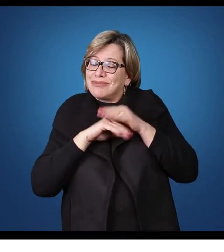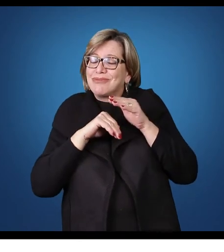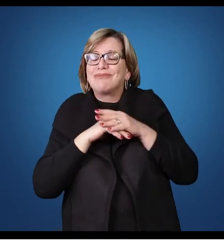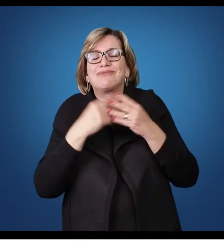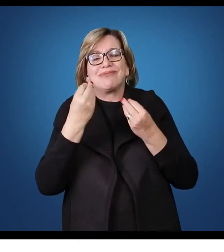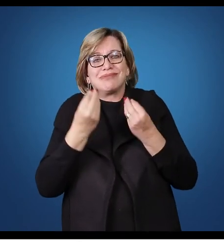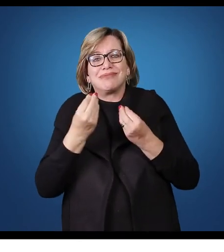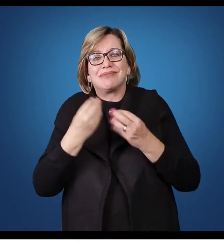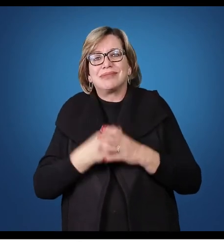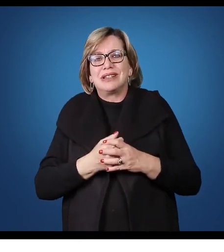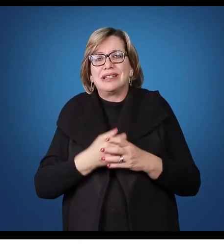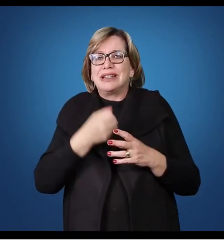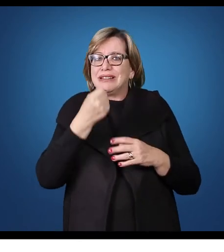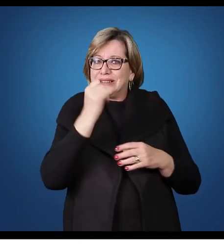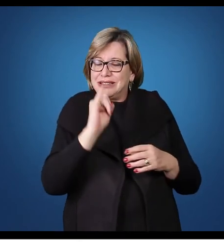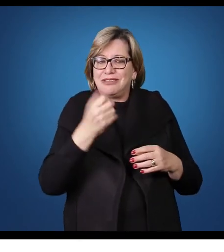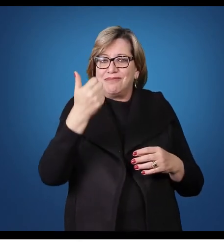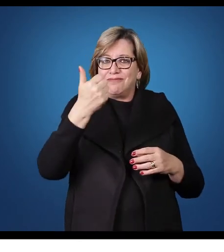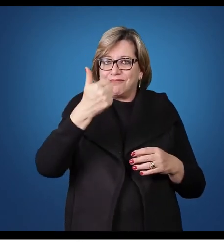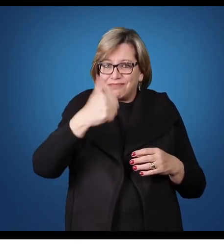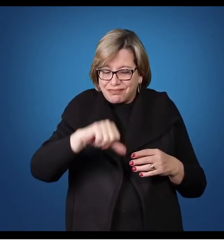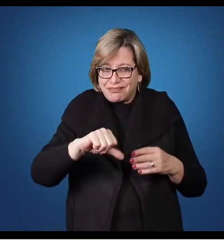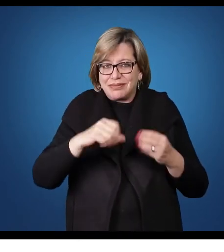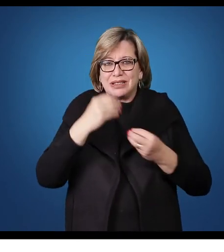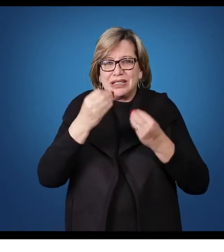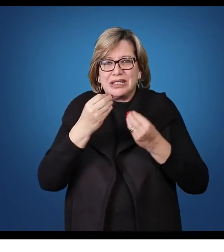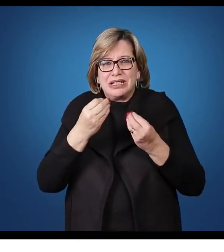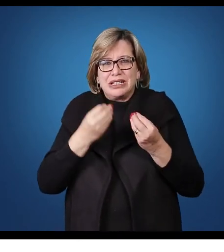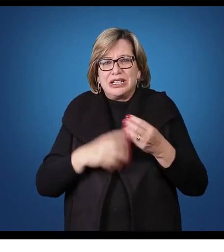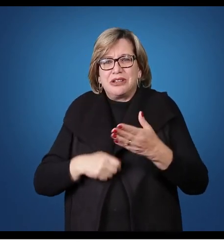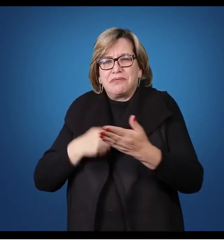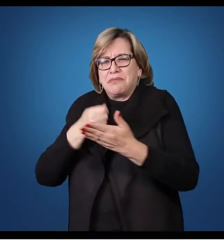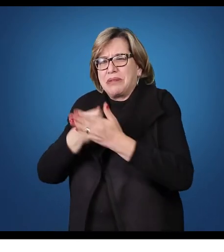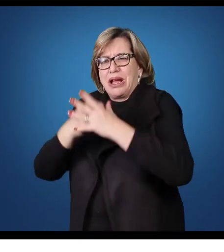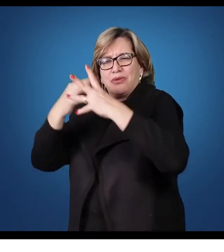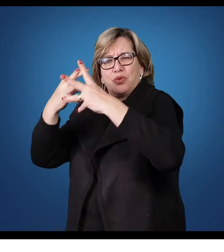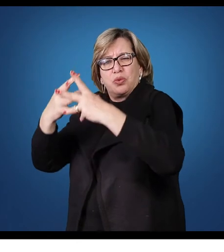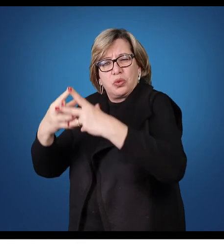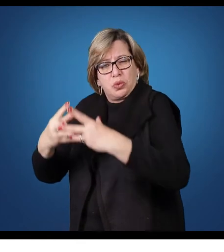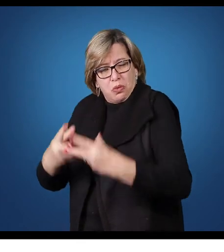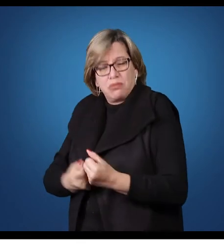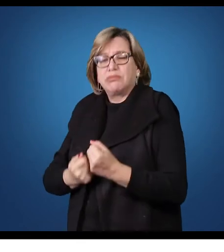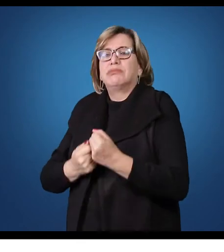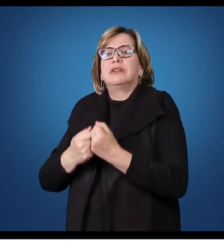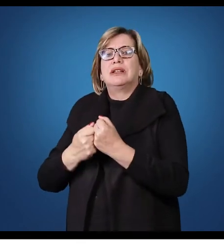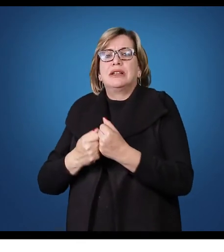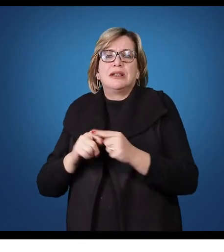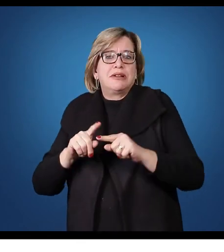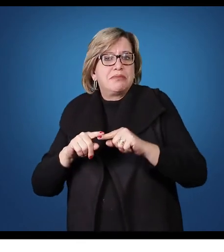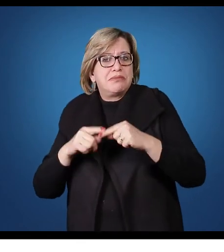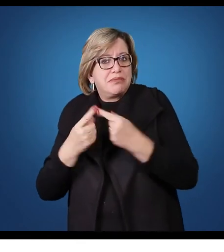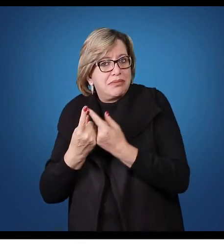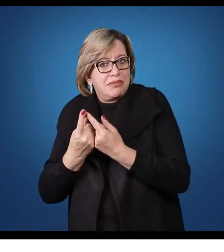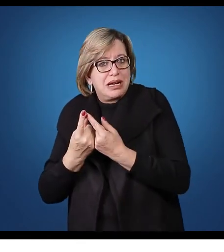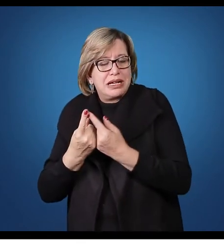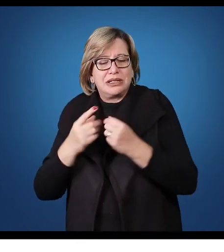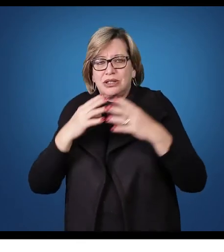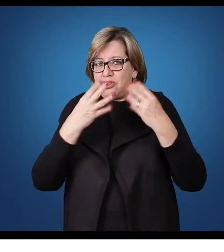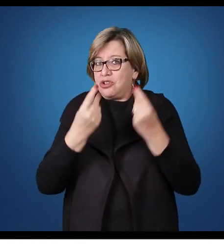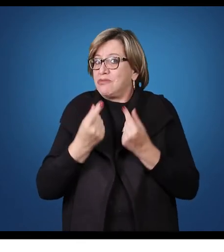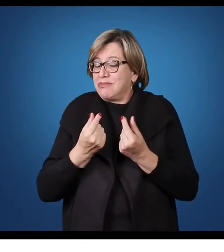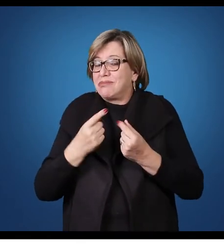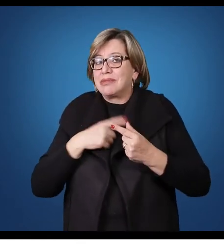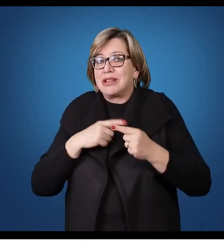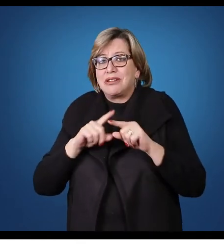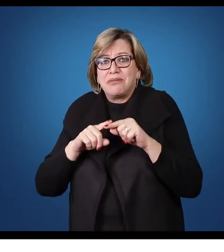recurso. Caso contrário, eu vou conseguir pagar todas as minhas obrigações com tudo o que eu tenho,